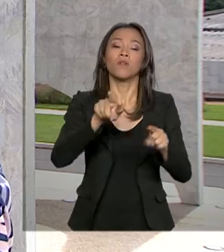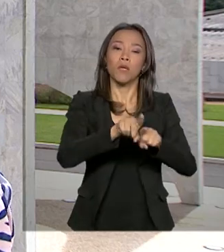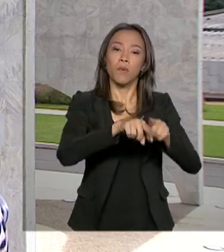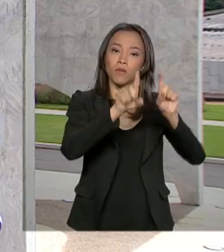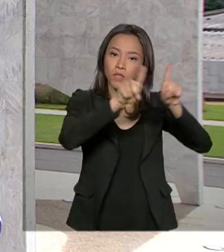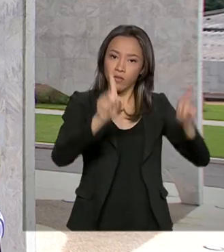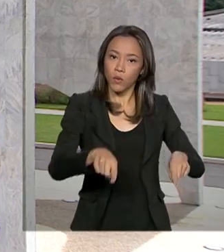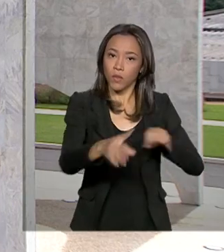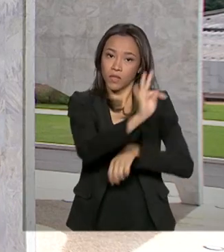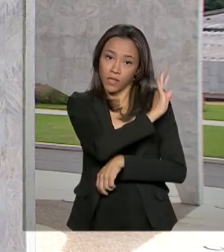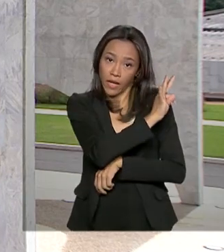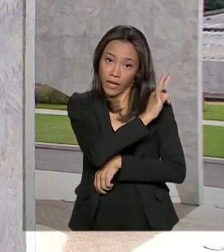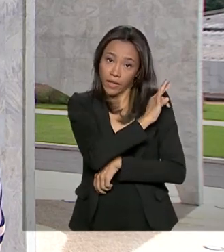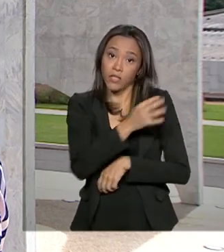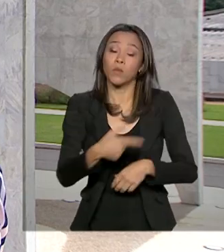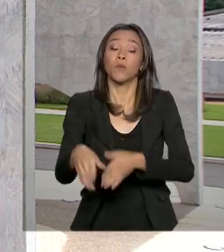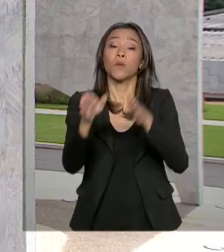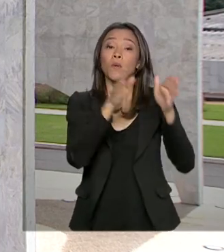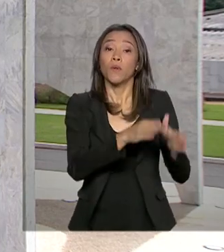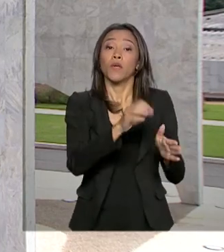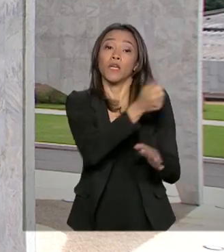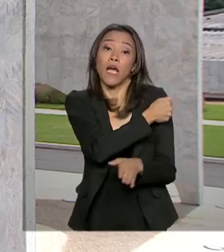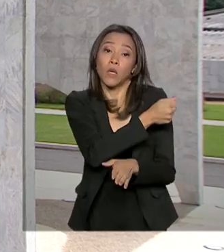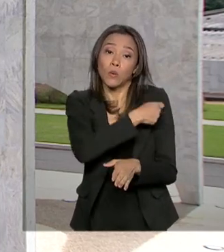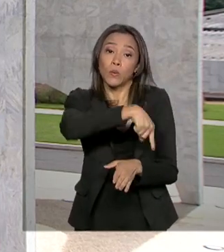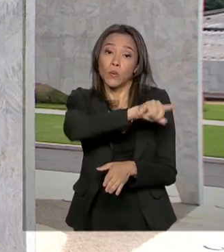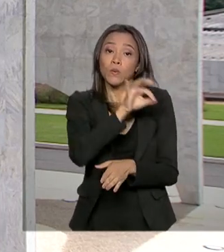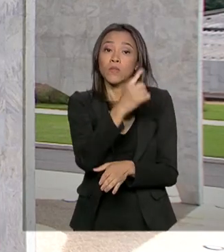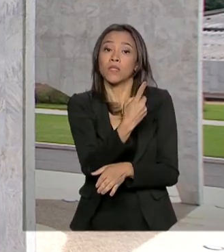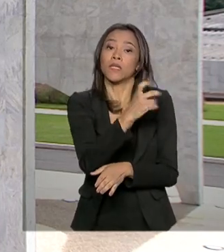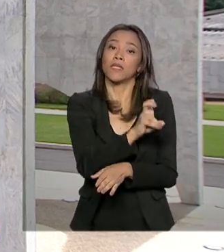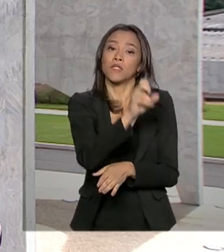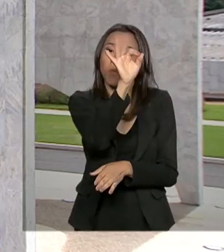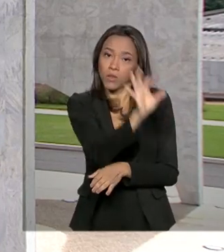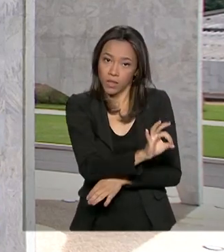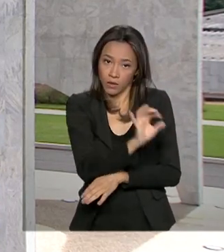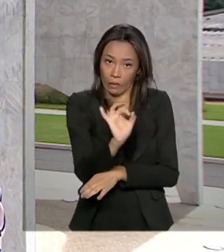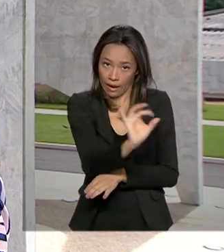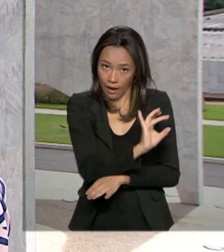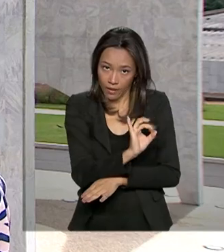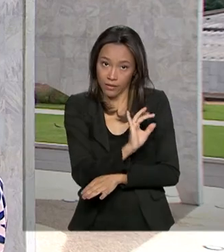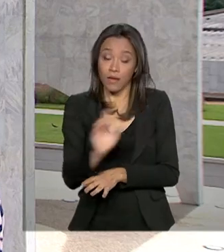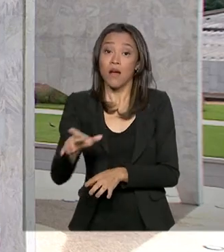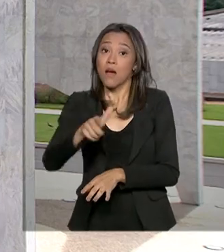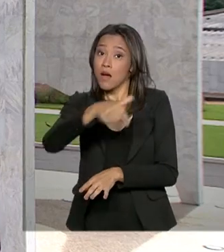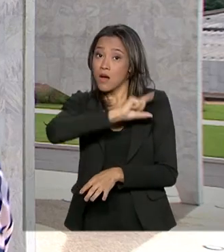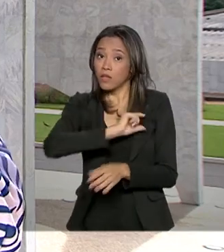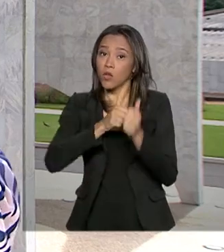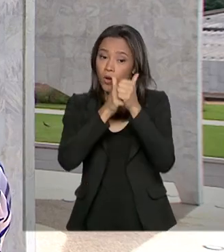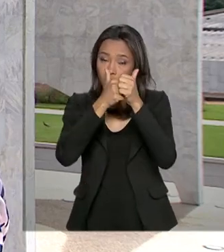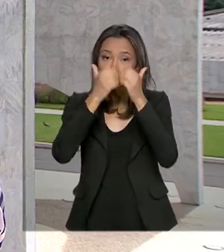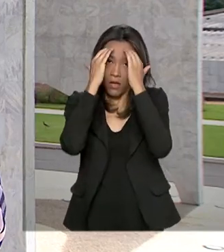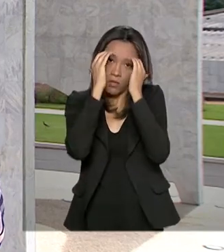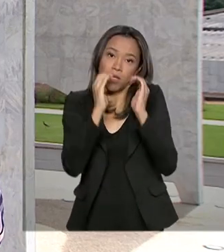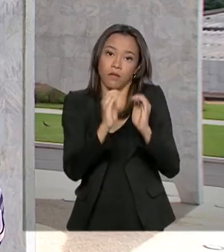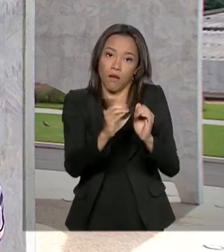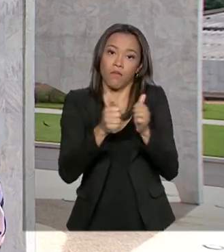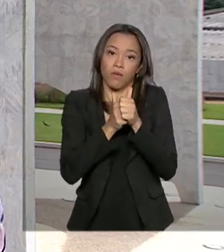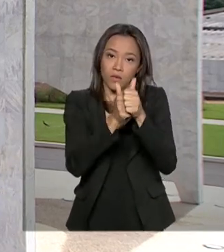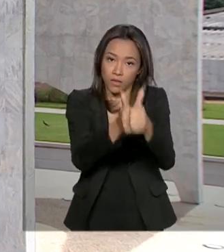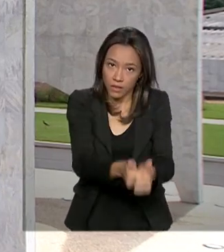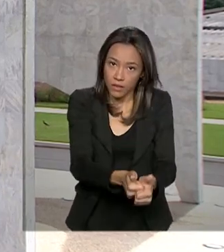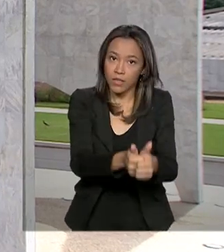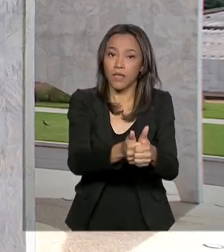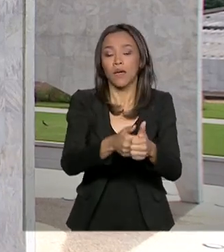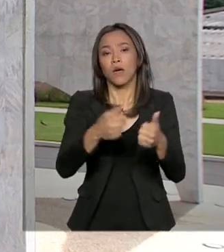dos estudantes, 15% cada um. Antes dessa medida provisória, esses votos obedeciam a paridade, ou seja, tinham ali o